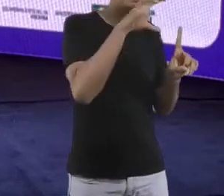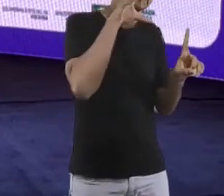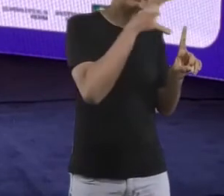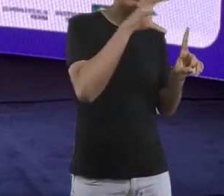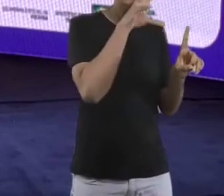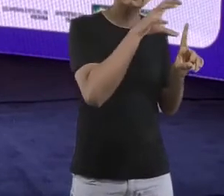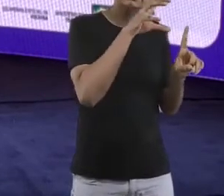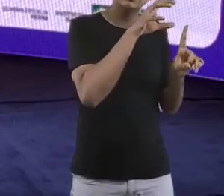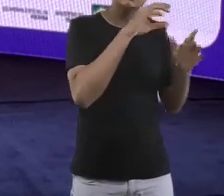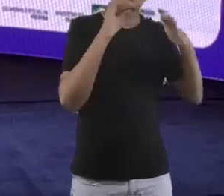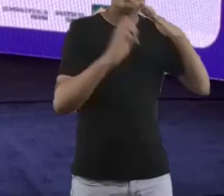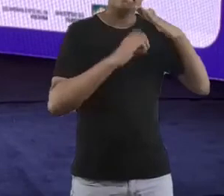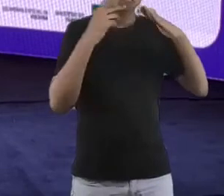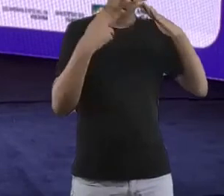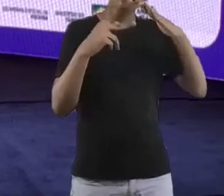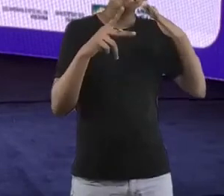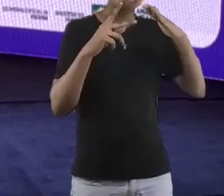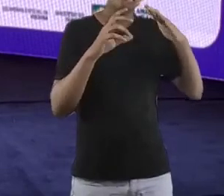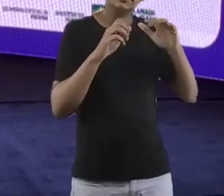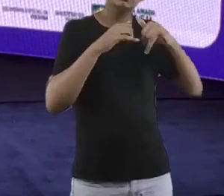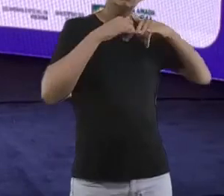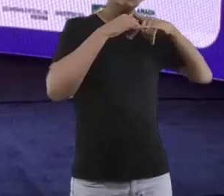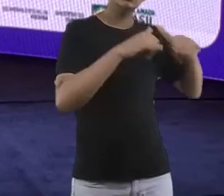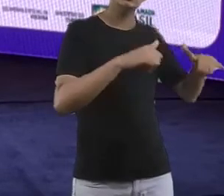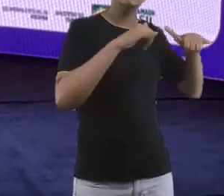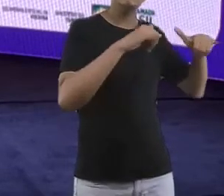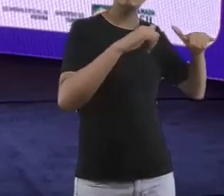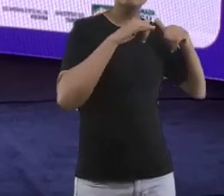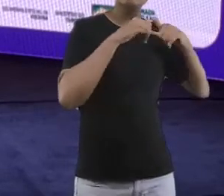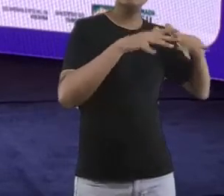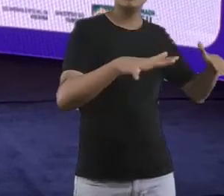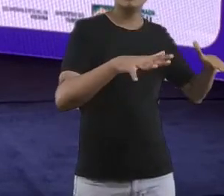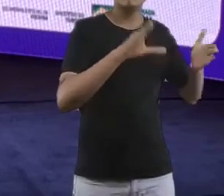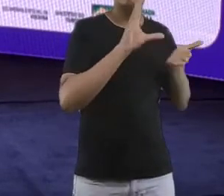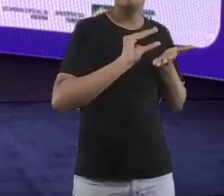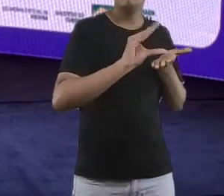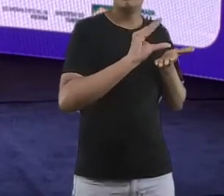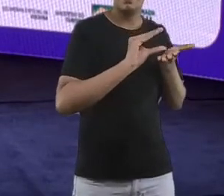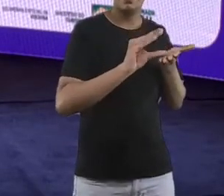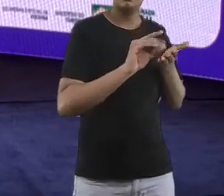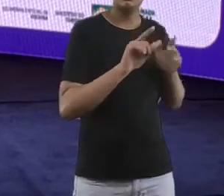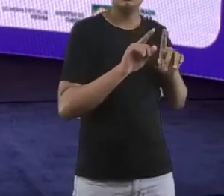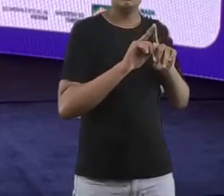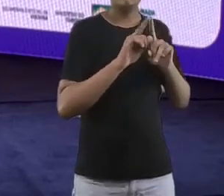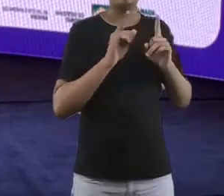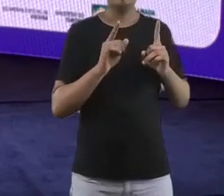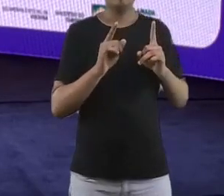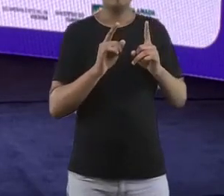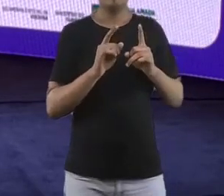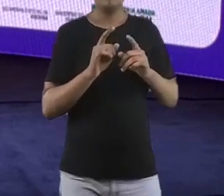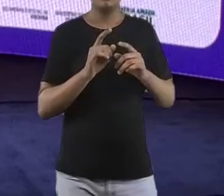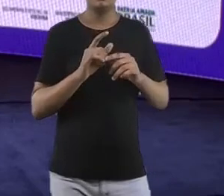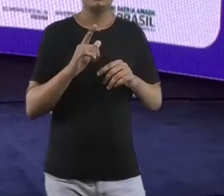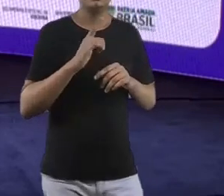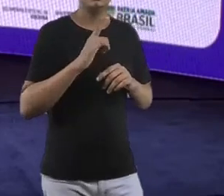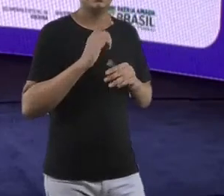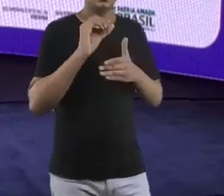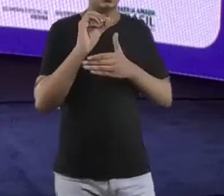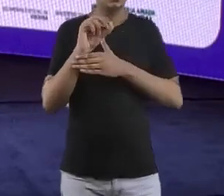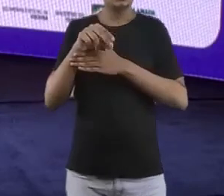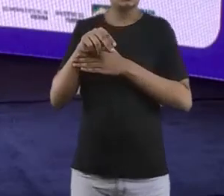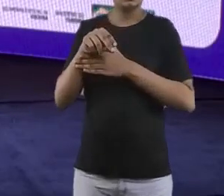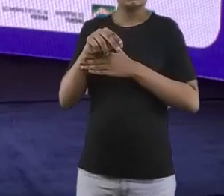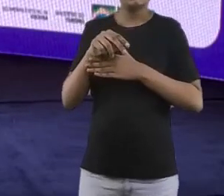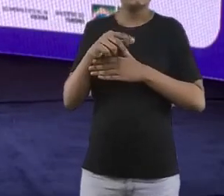mas que foi priorizado ter mais investimento revertido nos projetos sociais e não usar esse recurso para mais propaganda. É verdade que a Ambev não